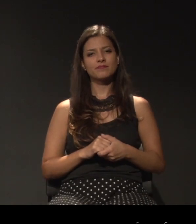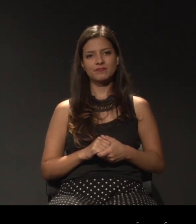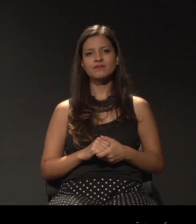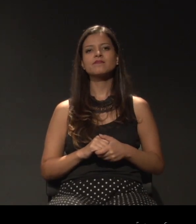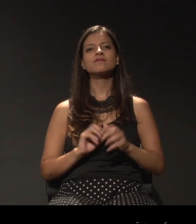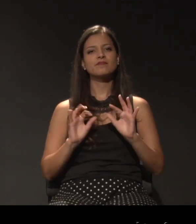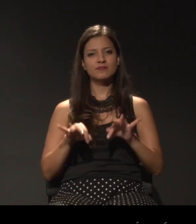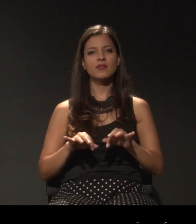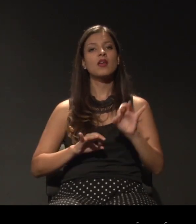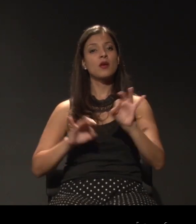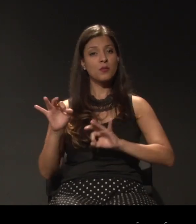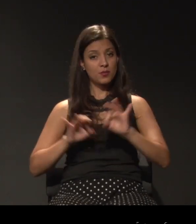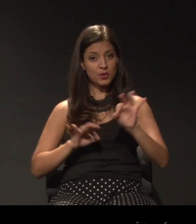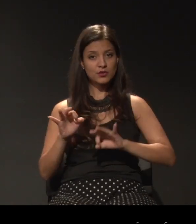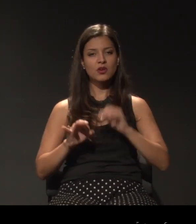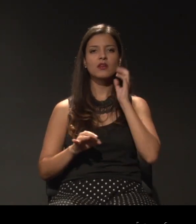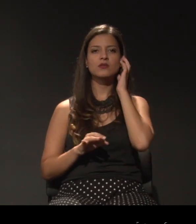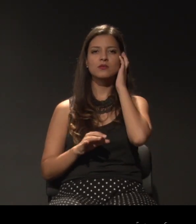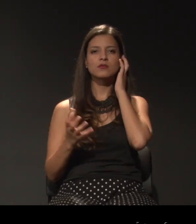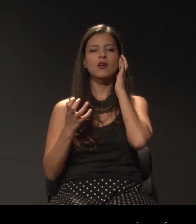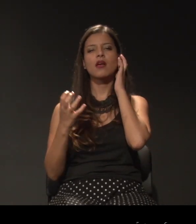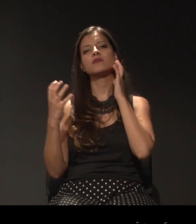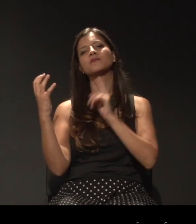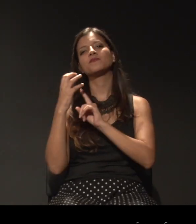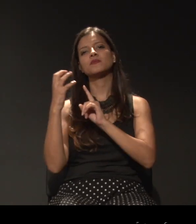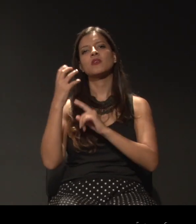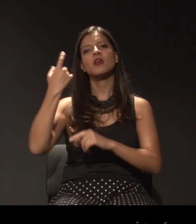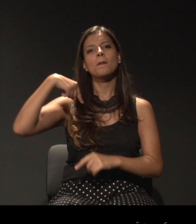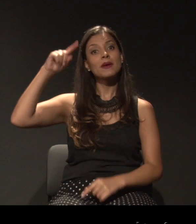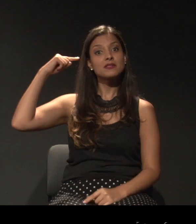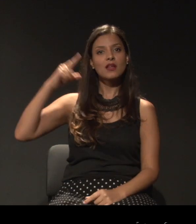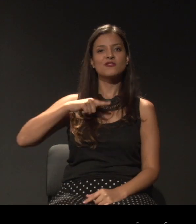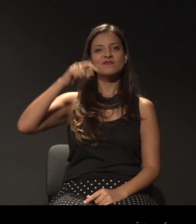reacender em nós essa realeza que um dia nos foi tomada.